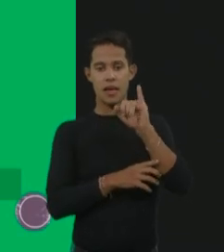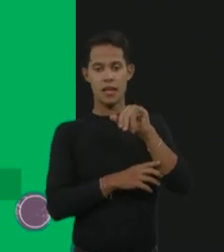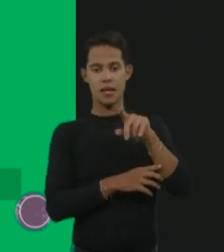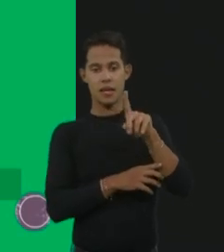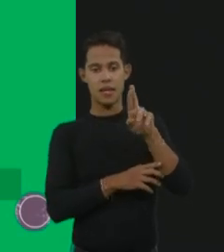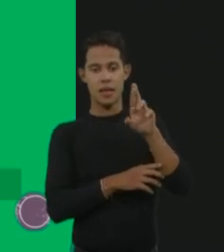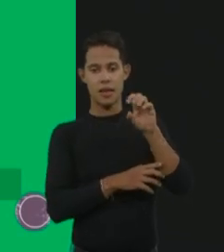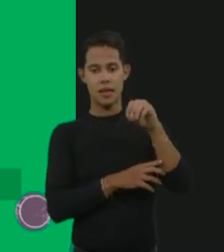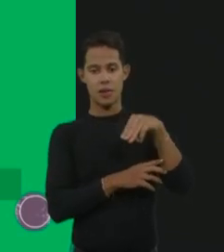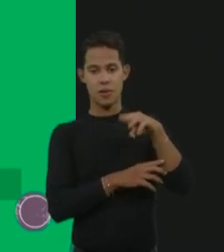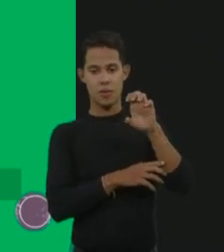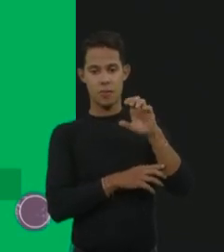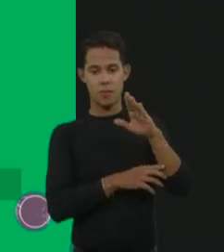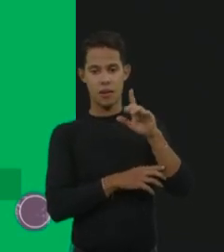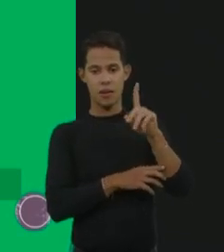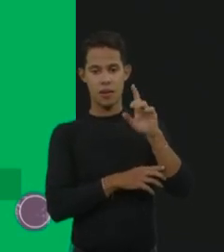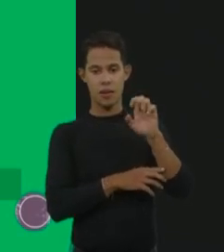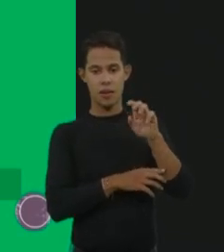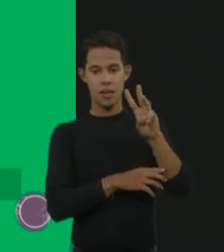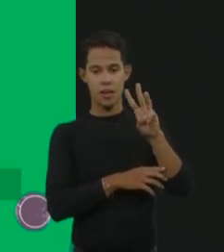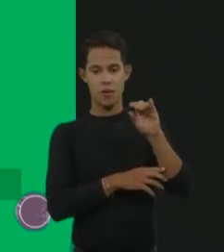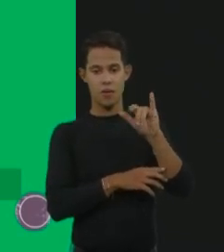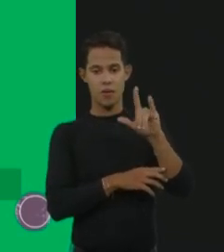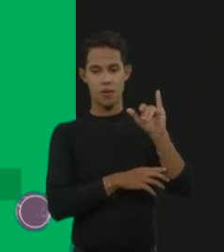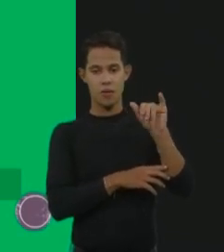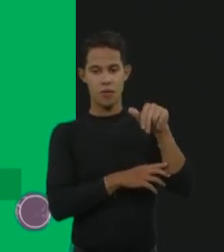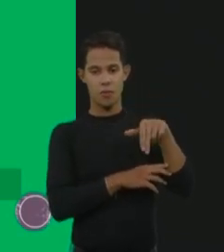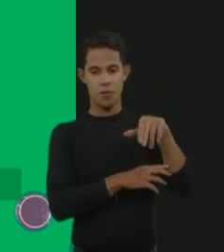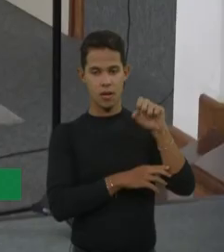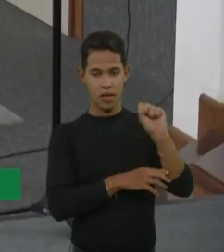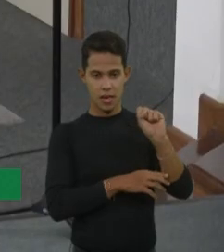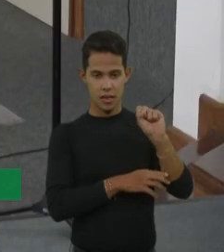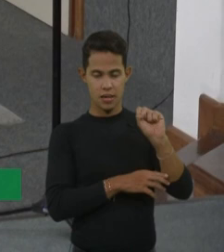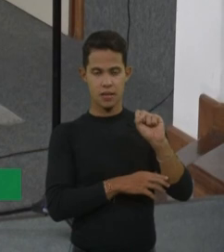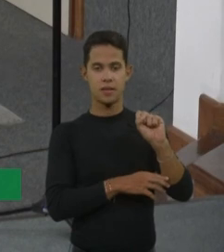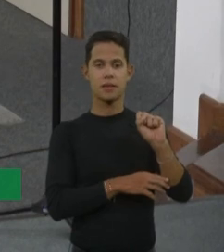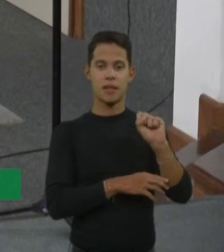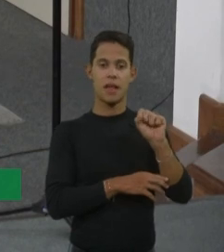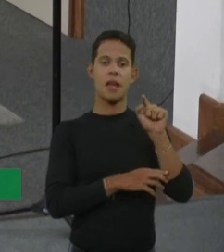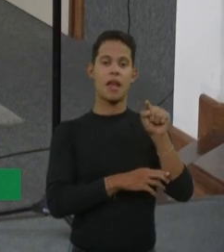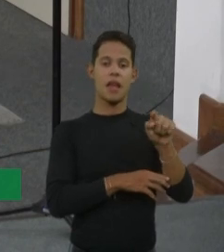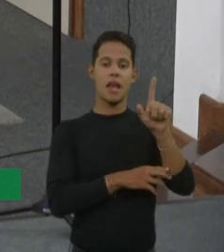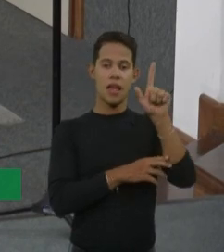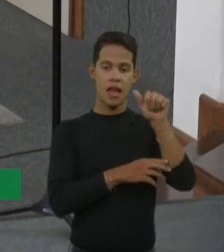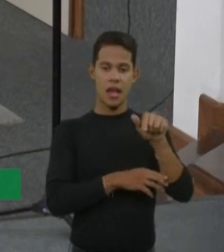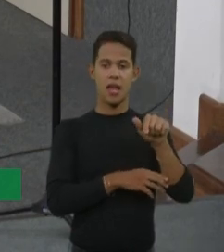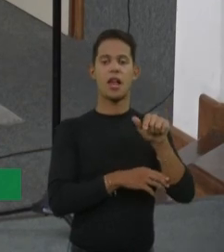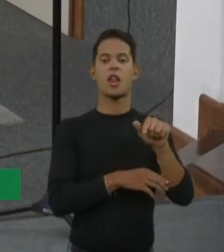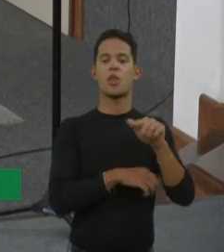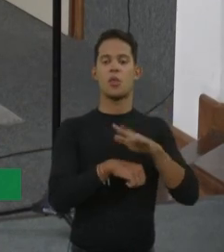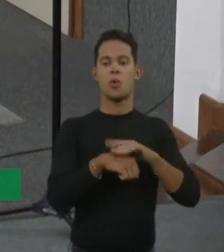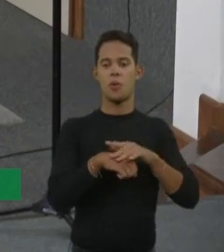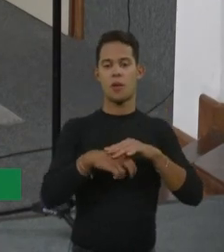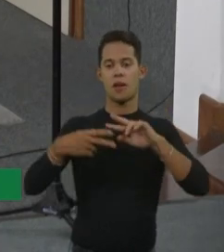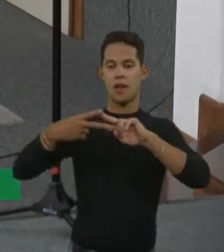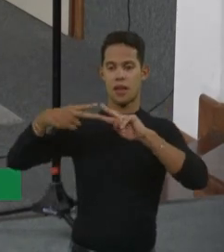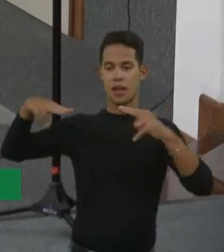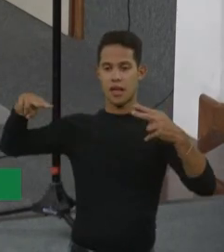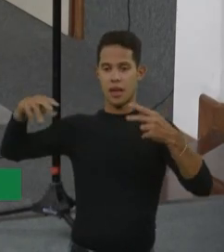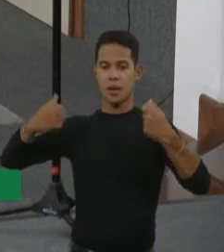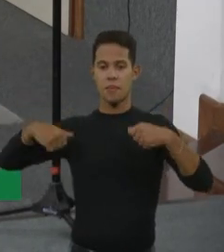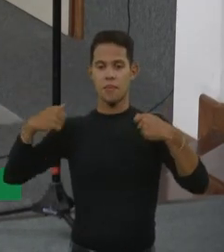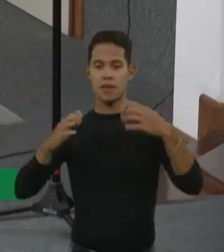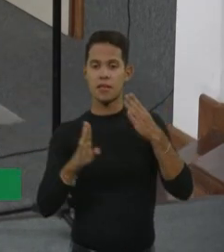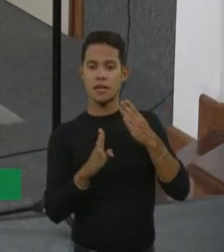Depois vai ter uma colega que vai falar sobre a ameotrofia espinhal. A síndrome de Williams é uma doença cromossômica onde a gente tem que ter um grau de suspeita também bastante